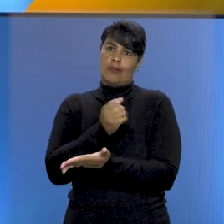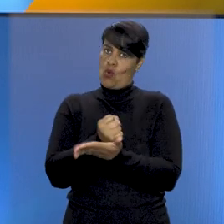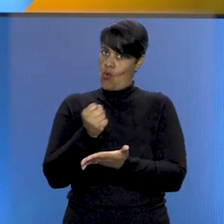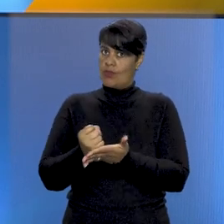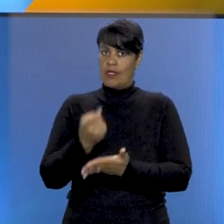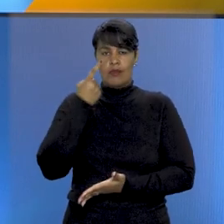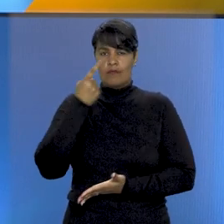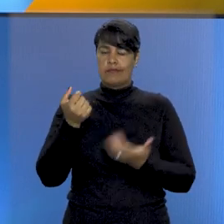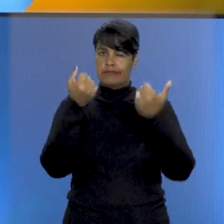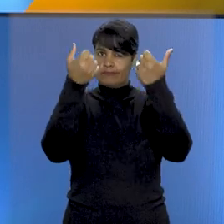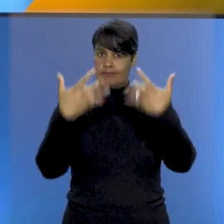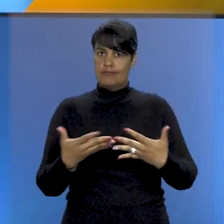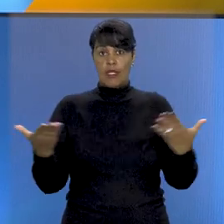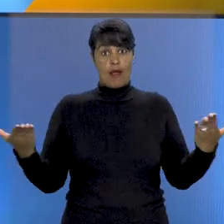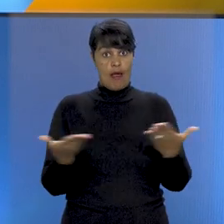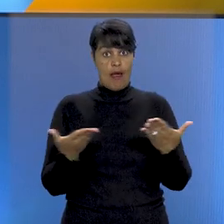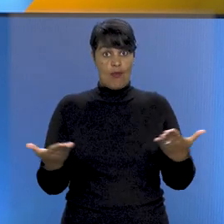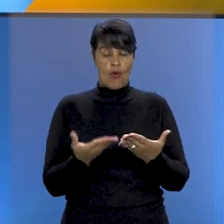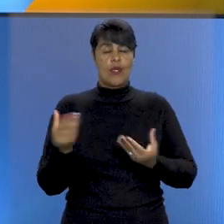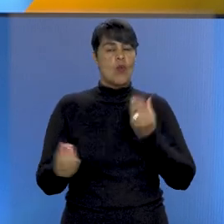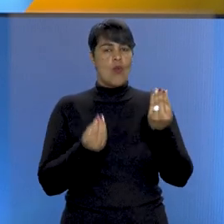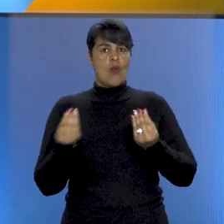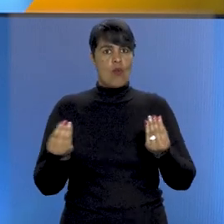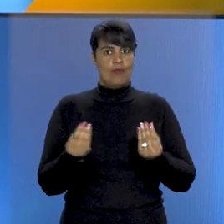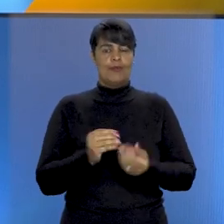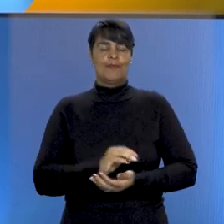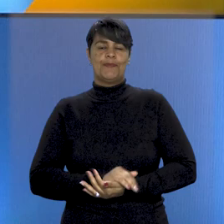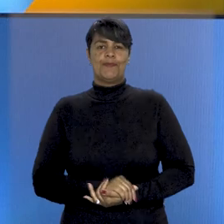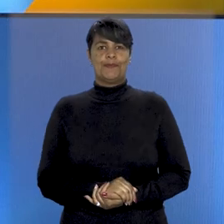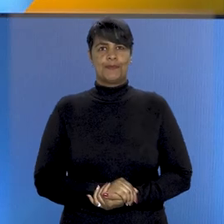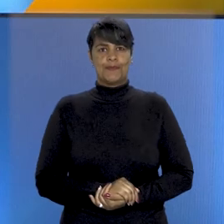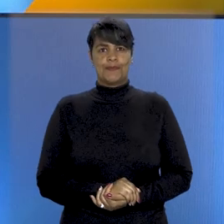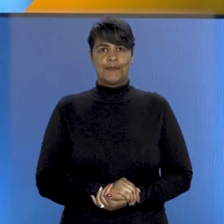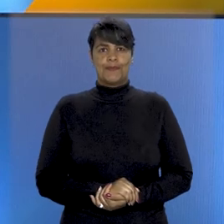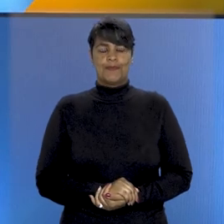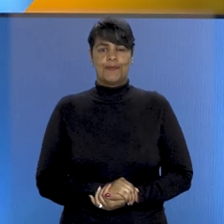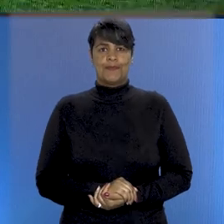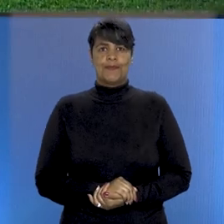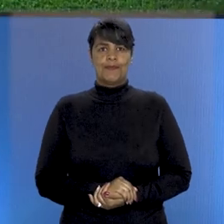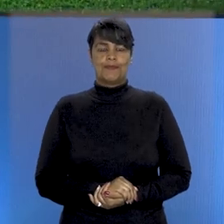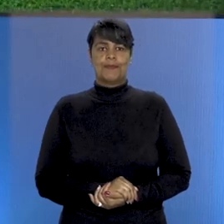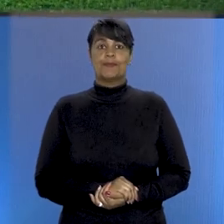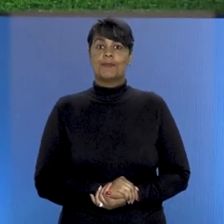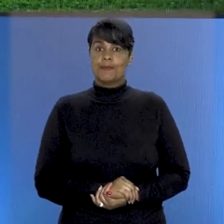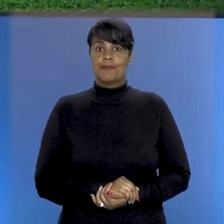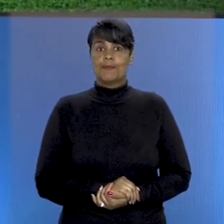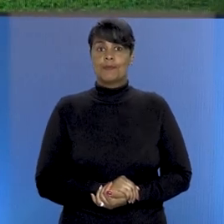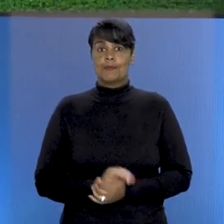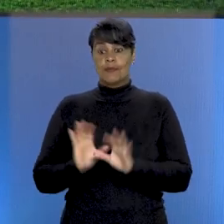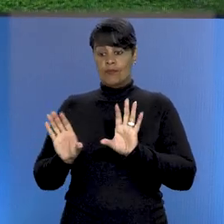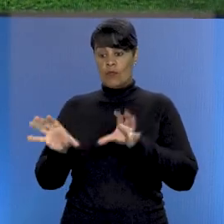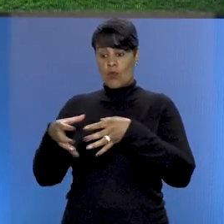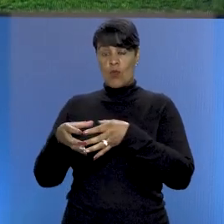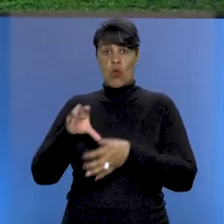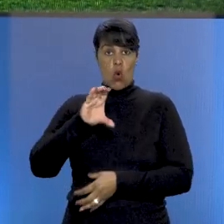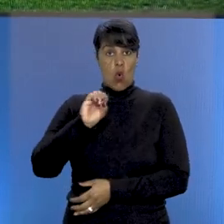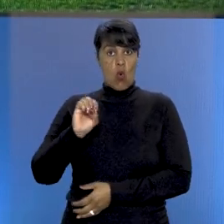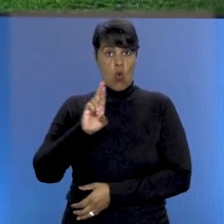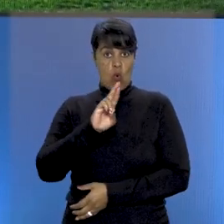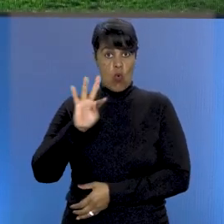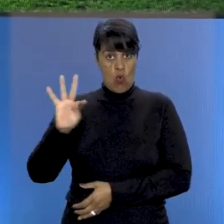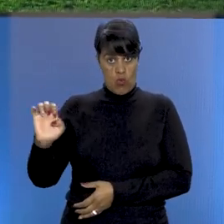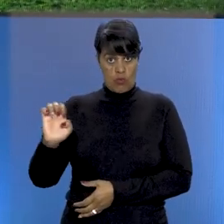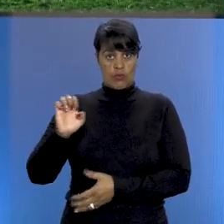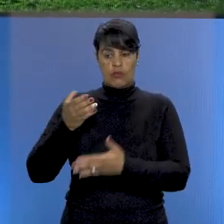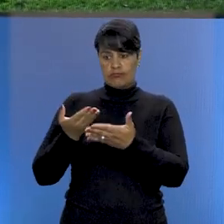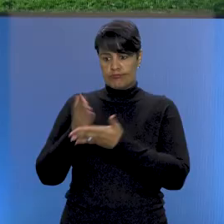Entenda a decisão da Corte Especial na reportagem de Jéssica Castro. A Corte Especial do STJ homologou